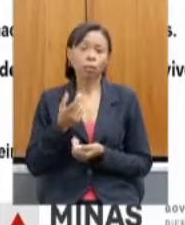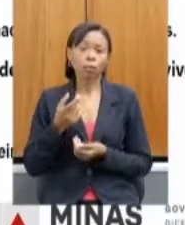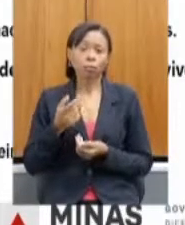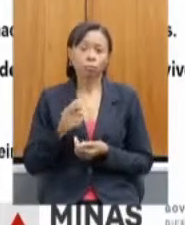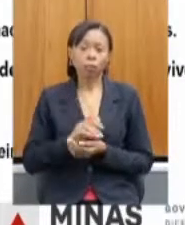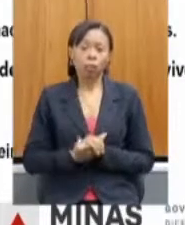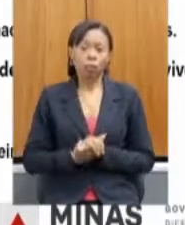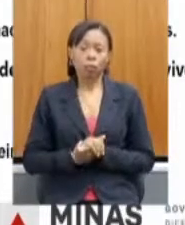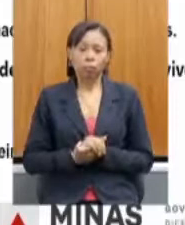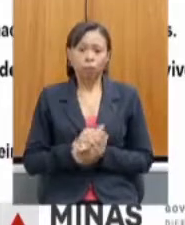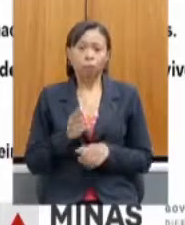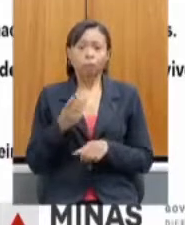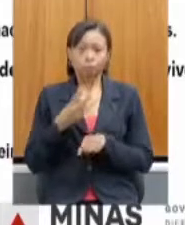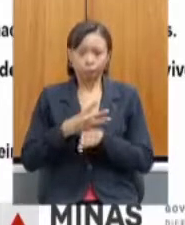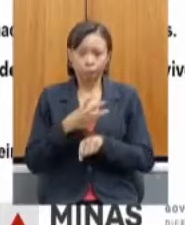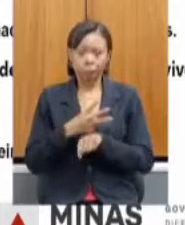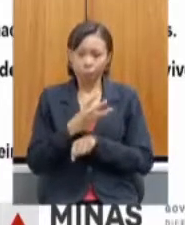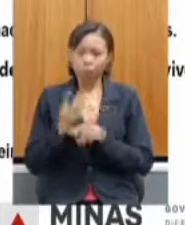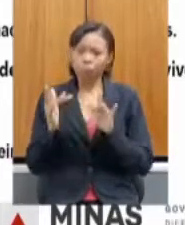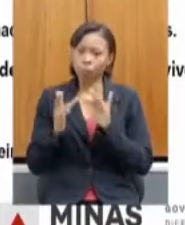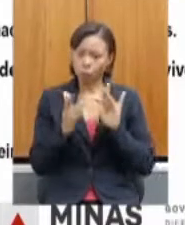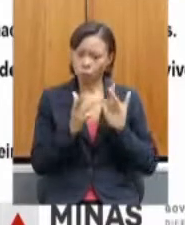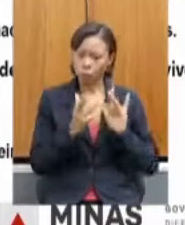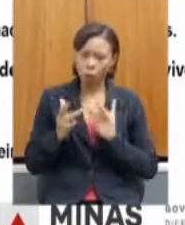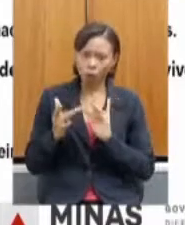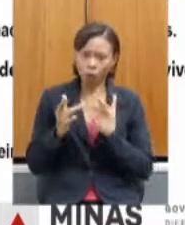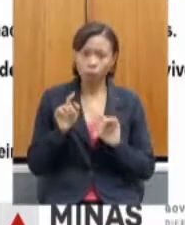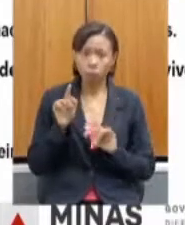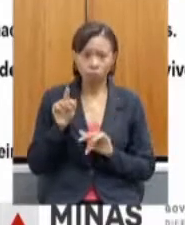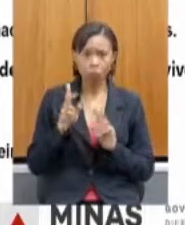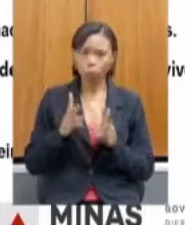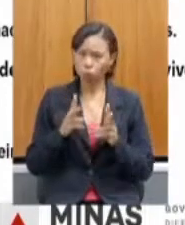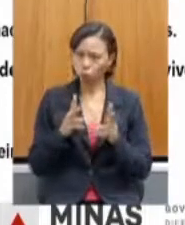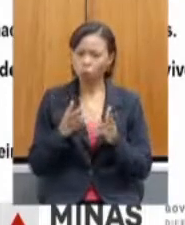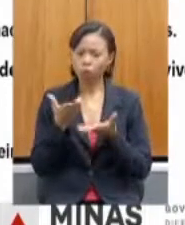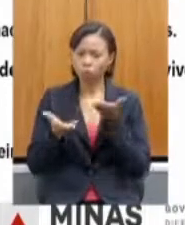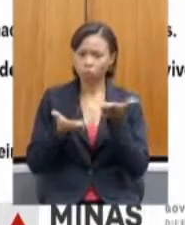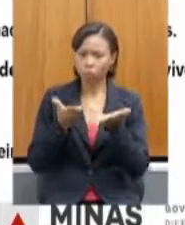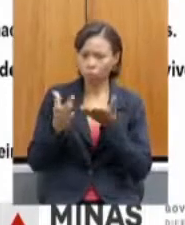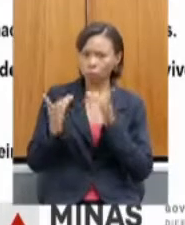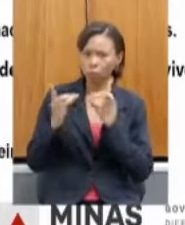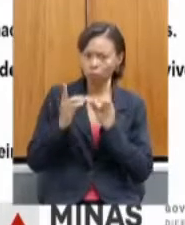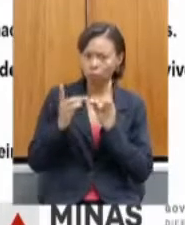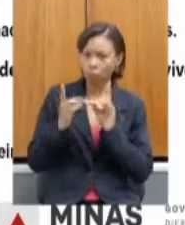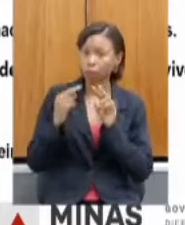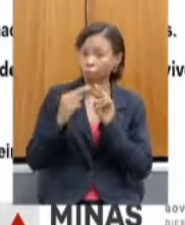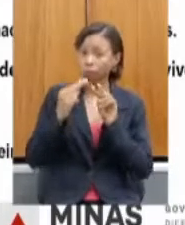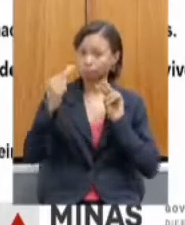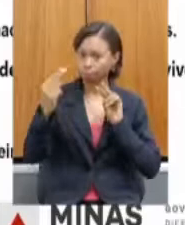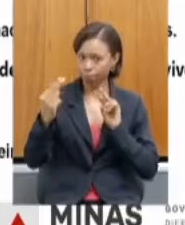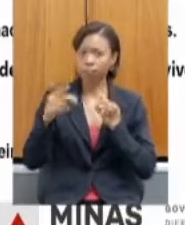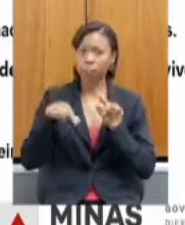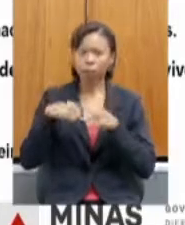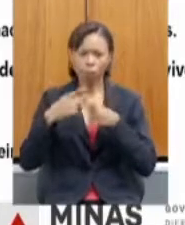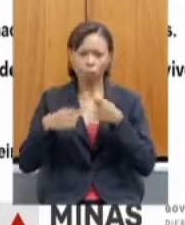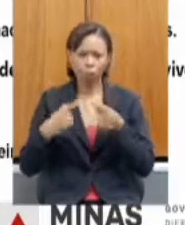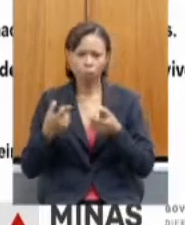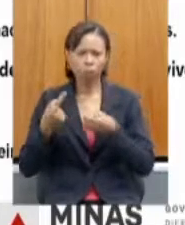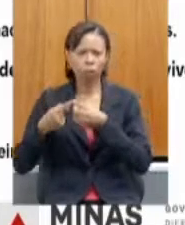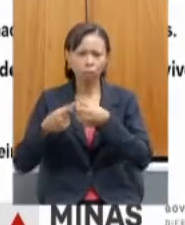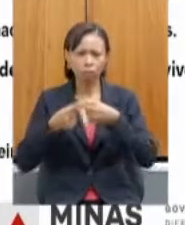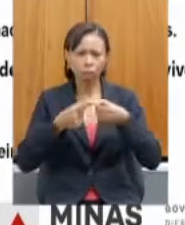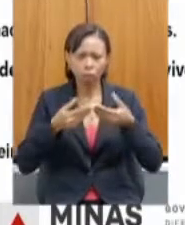produtor no início da pandemia e por vias remotas e depois, conforme os municípios foram abrindo o comércio e os decretos